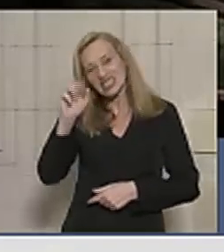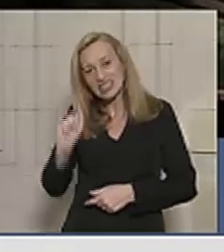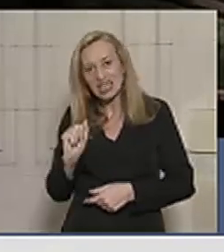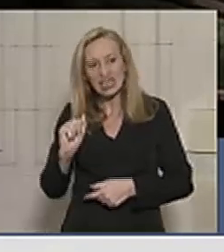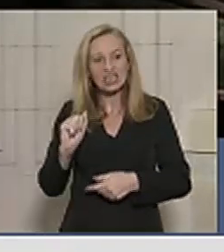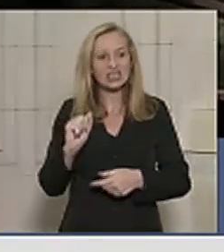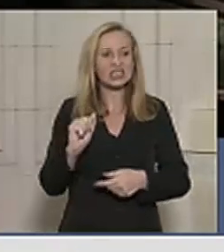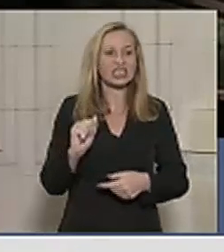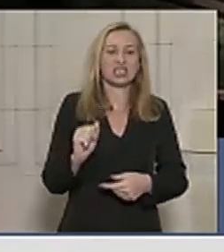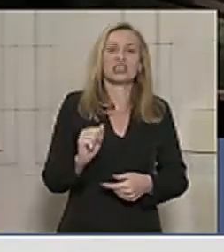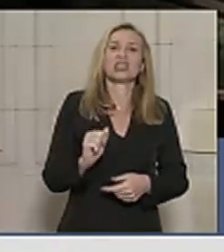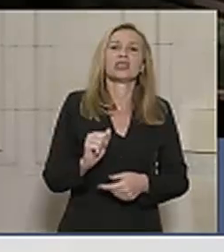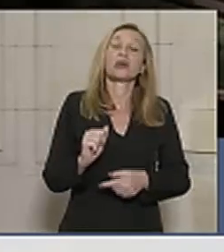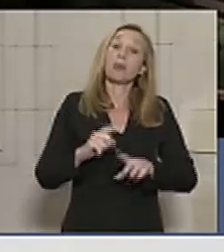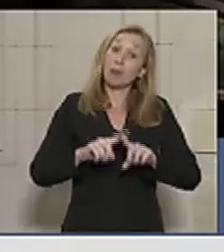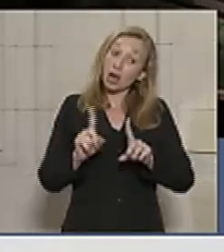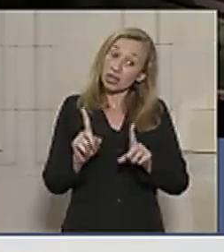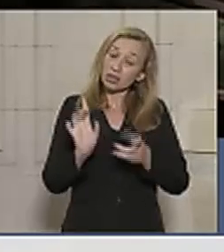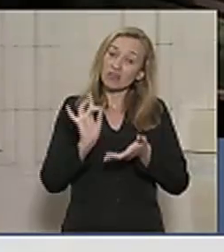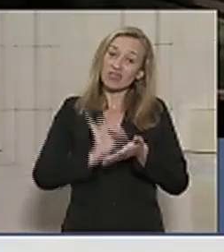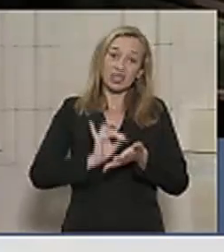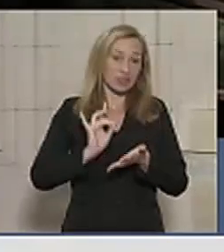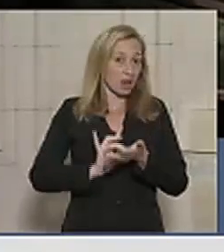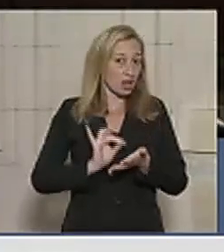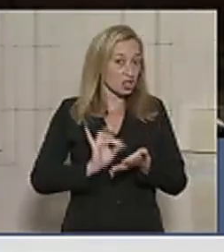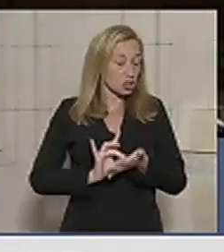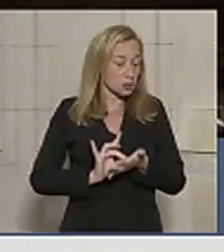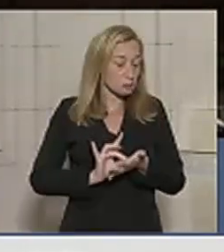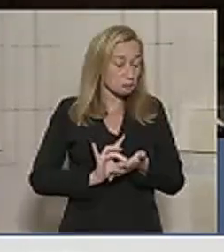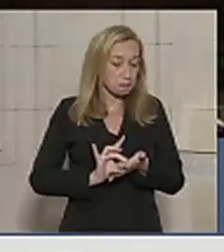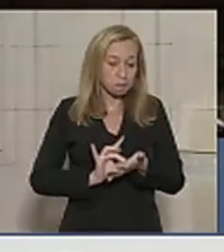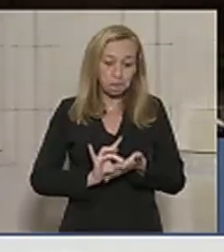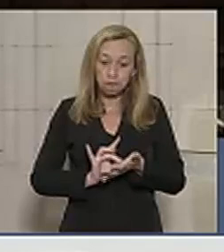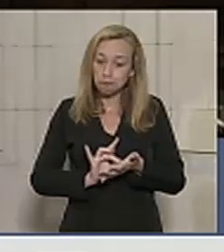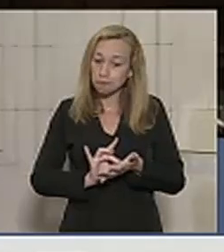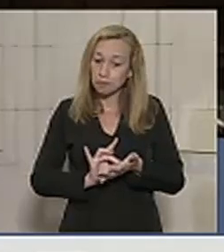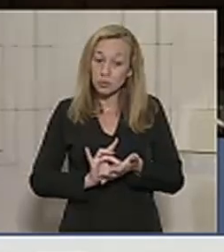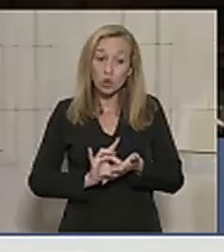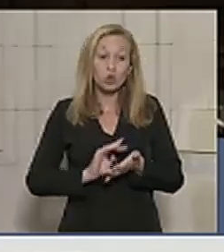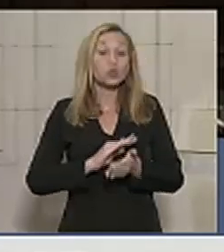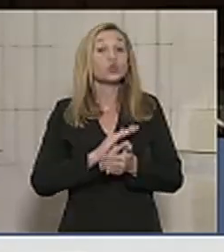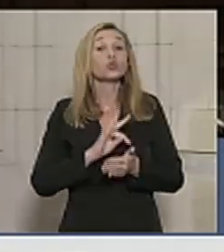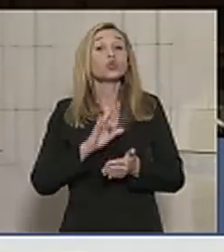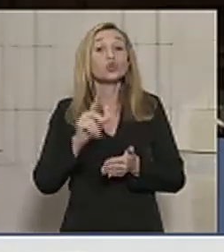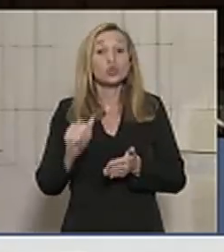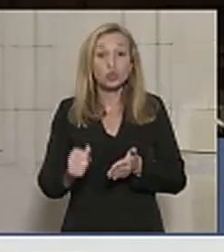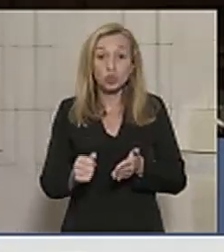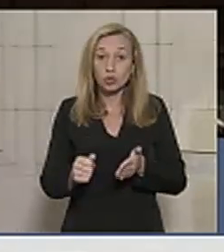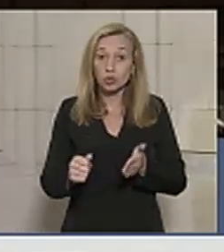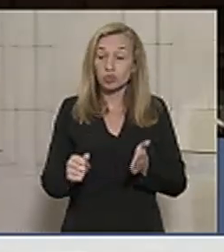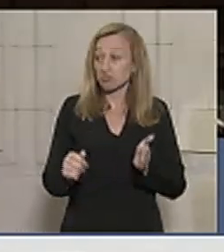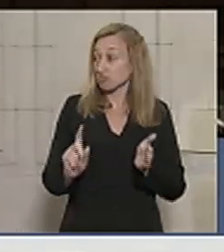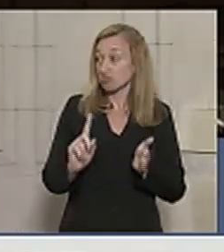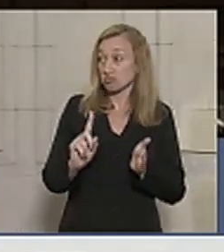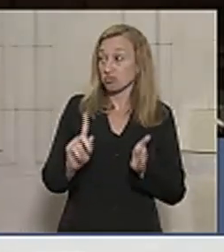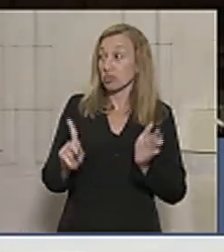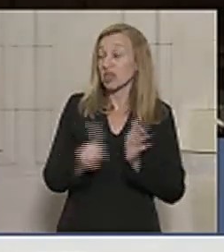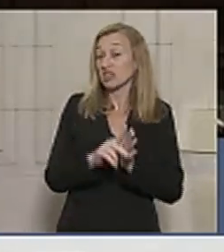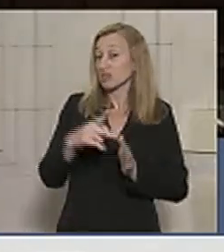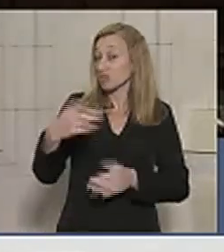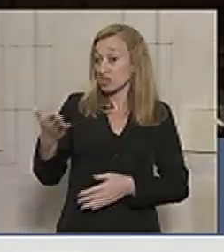somos intolerantes, mas, na verdade, toda intolerância vem da parte deles, senhora presidente. E aqui fica o meu